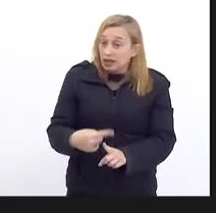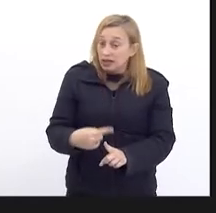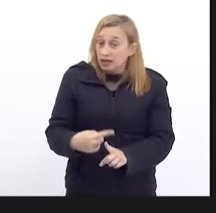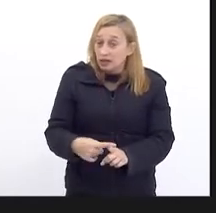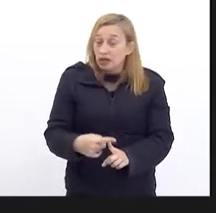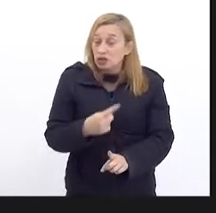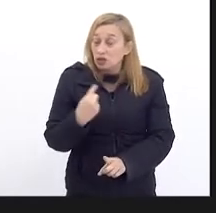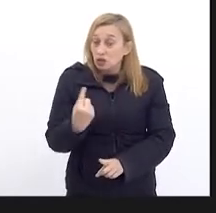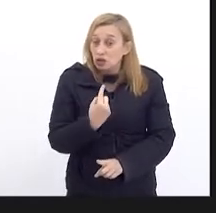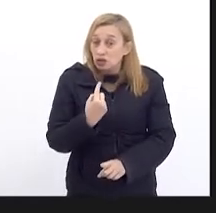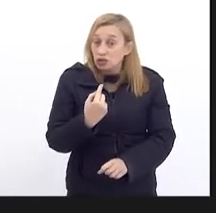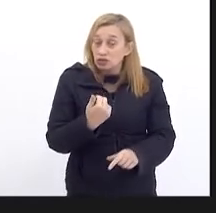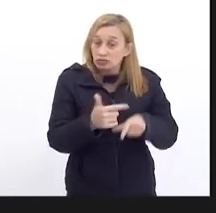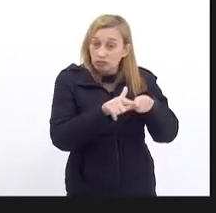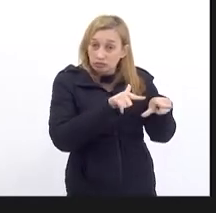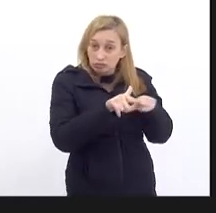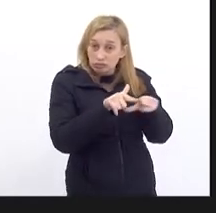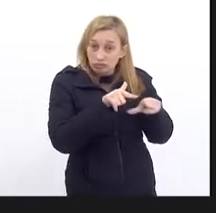Trabalhando